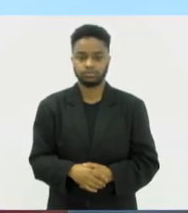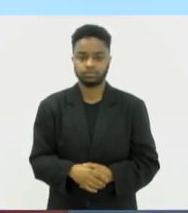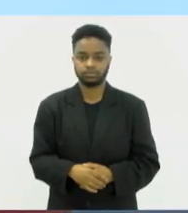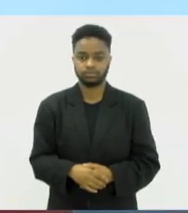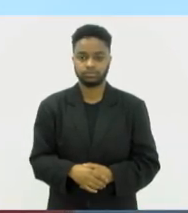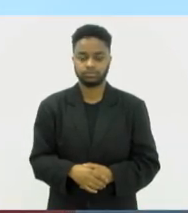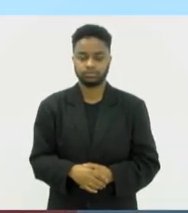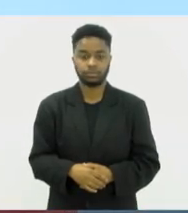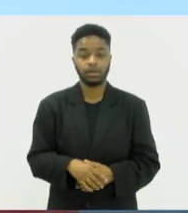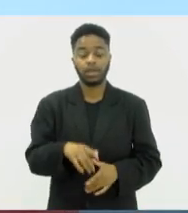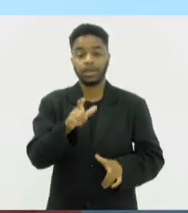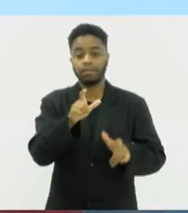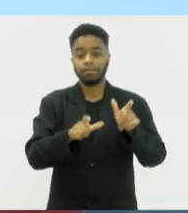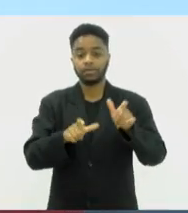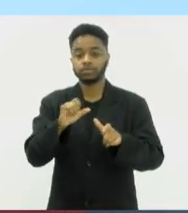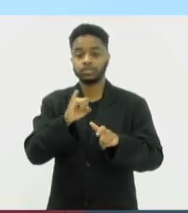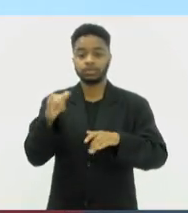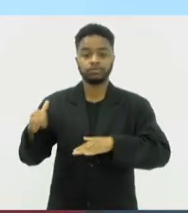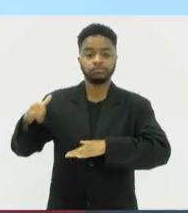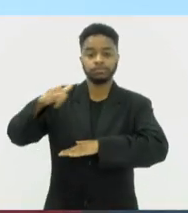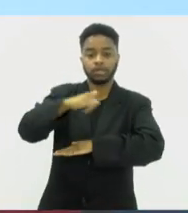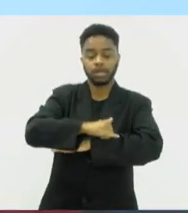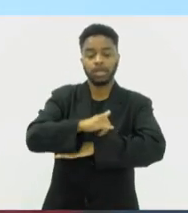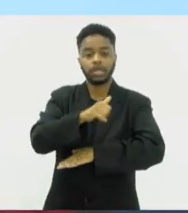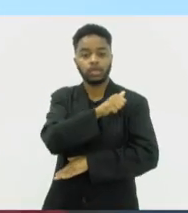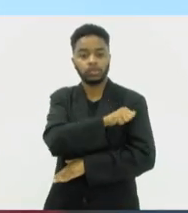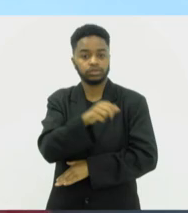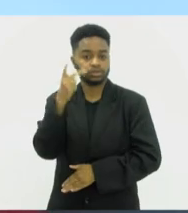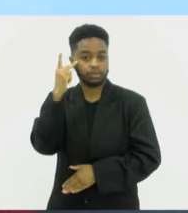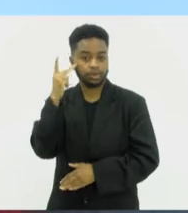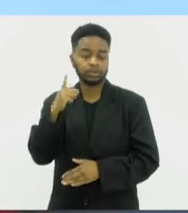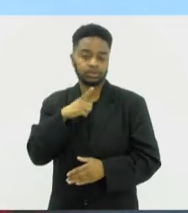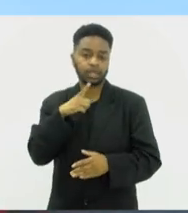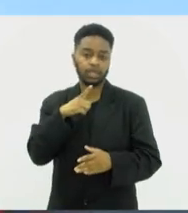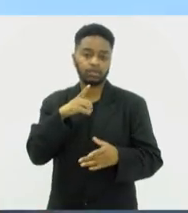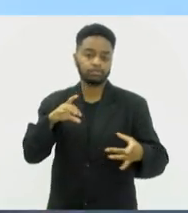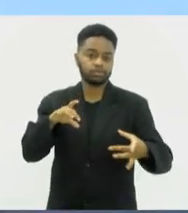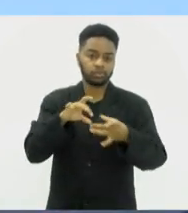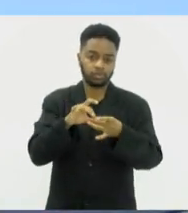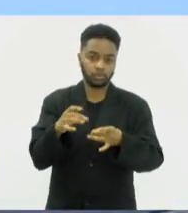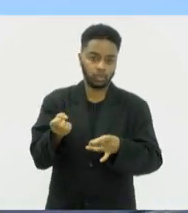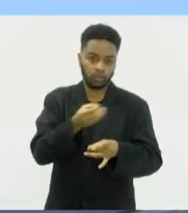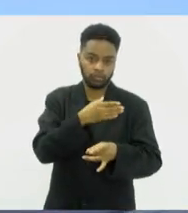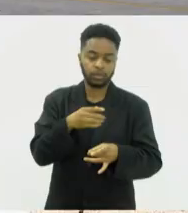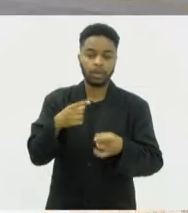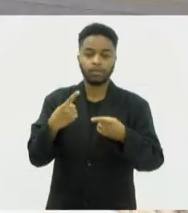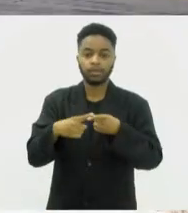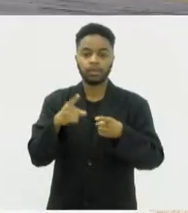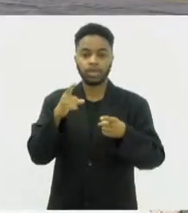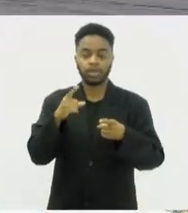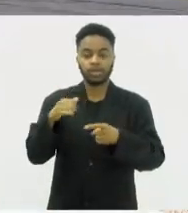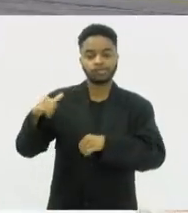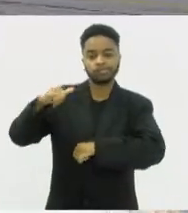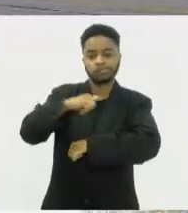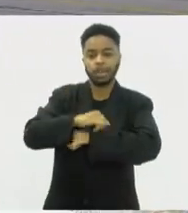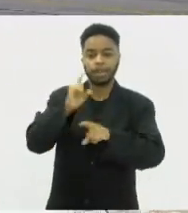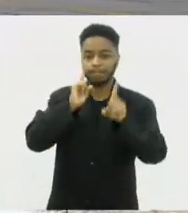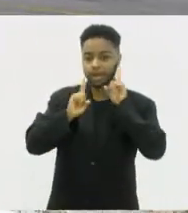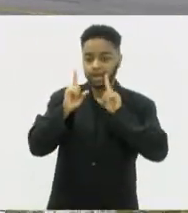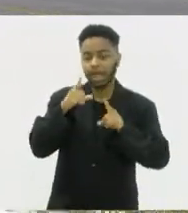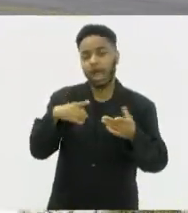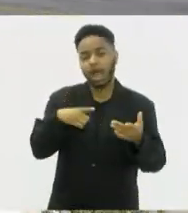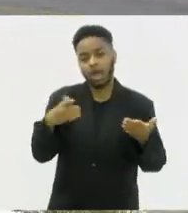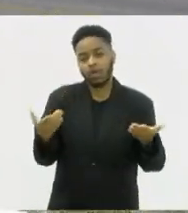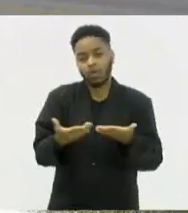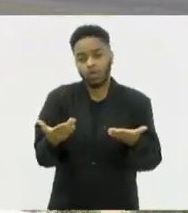Os passageiros da ponte aérea Rio-São Paulo têm agora mais uma opção de conexão. É que o aeroporto de Maricá, na região metropolitana do Rio, agora conta